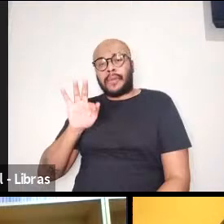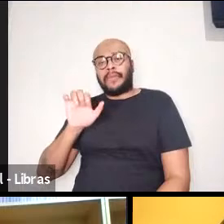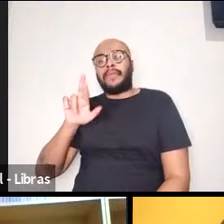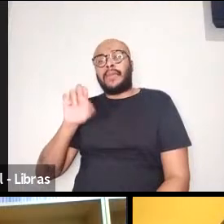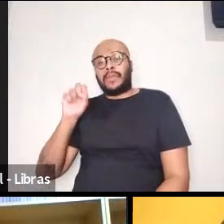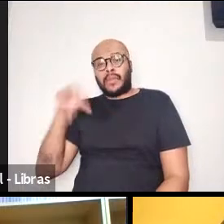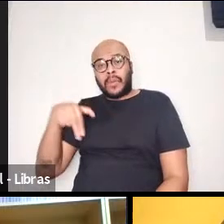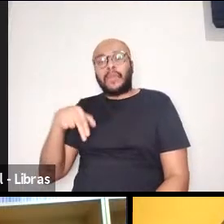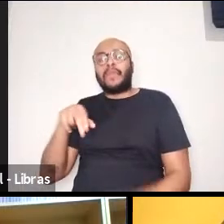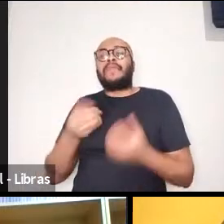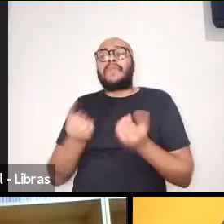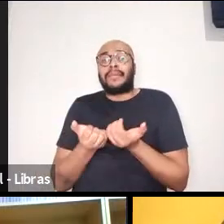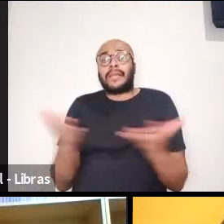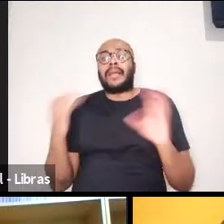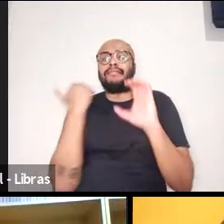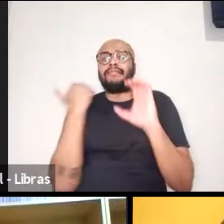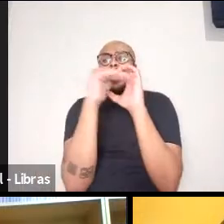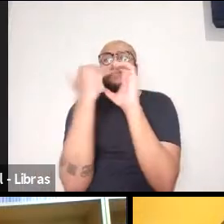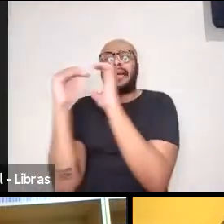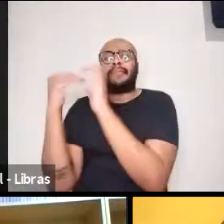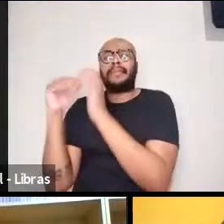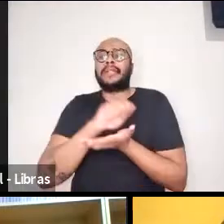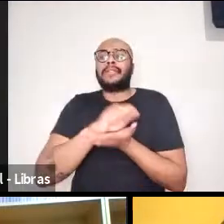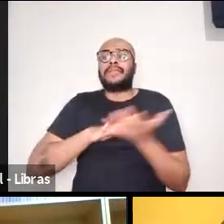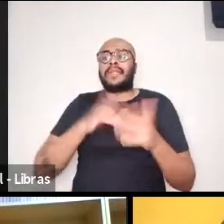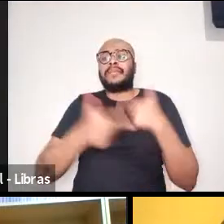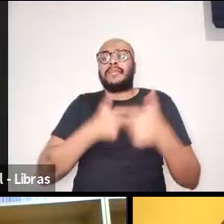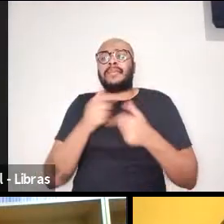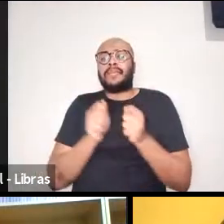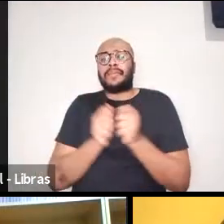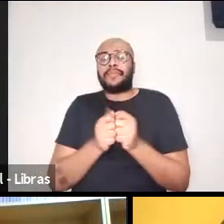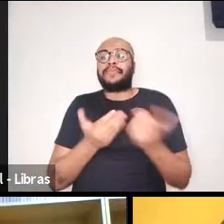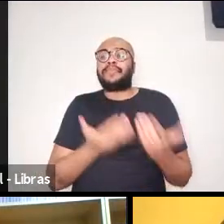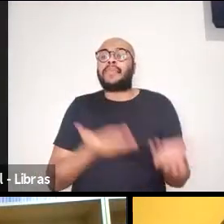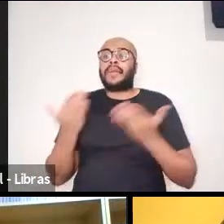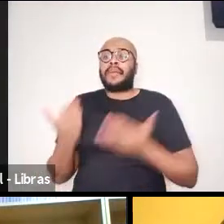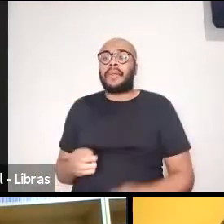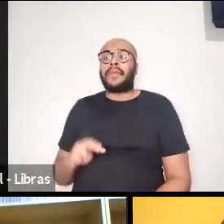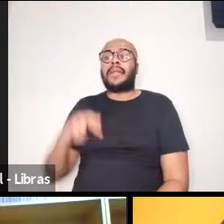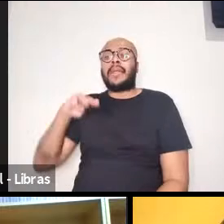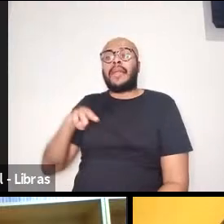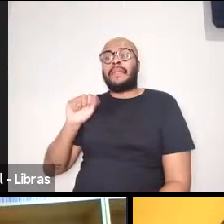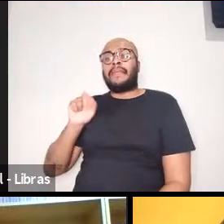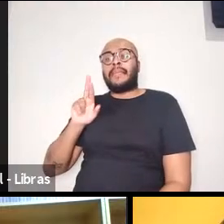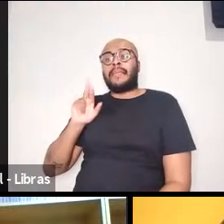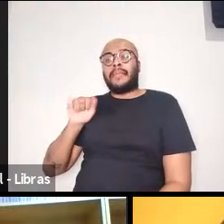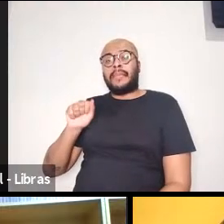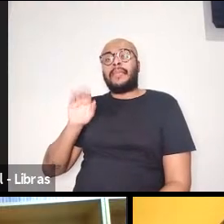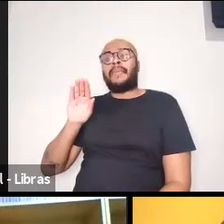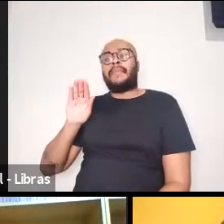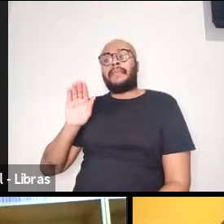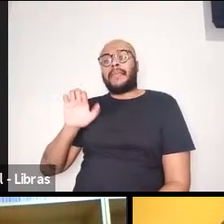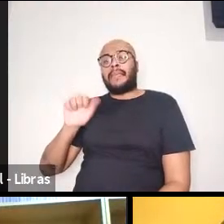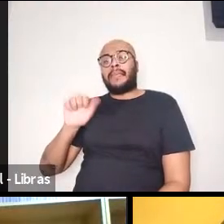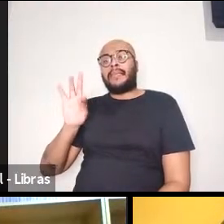começar a trabalhar juntos. Agora eu vou passar para a querida Maria Beatriz, que vai nos, é,